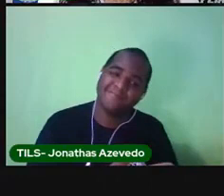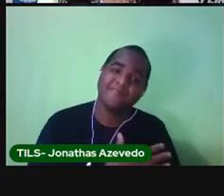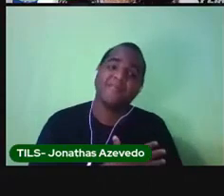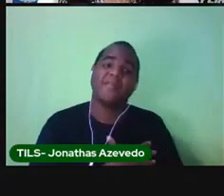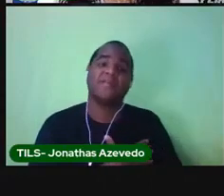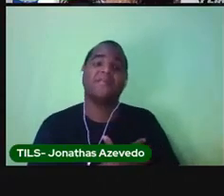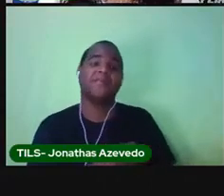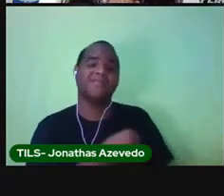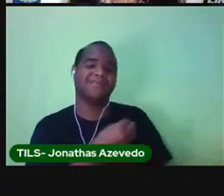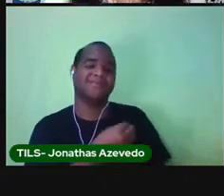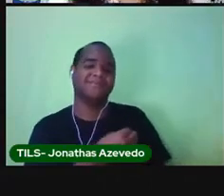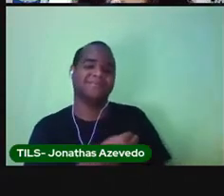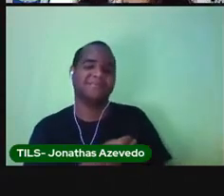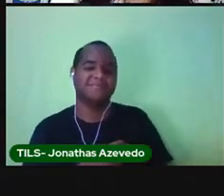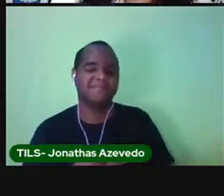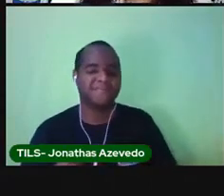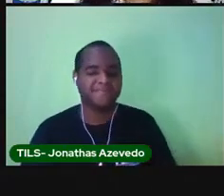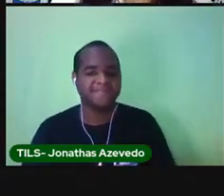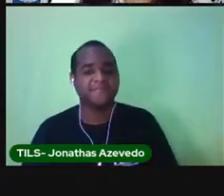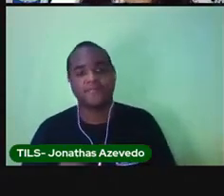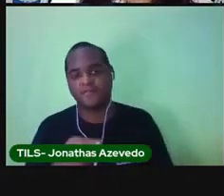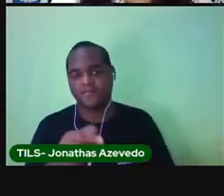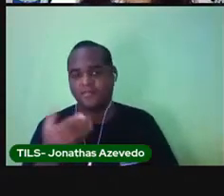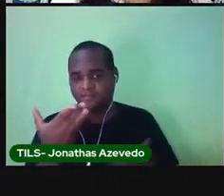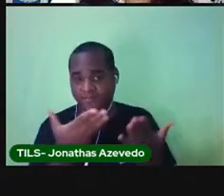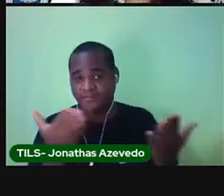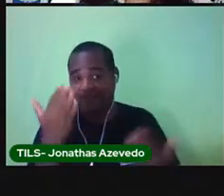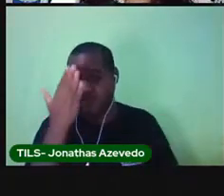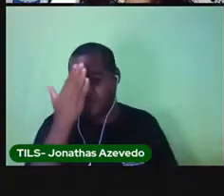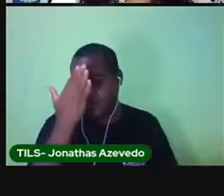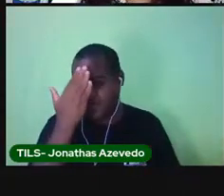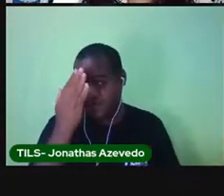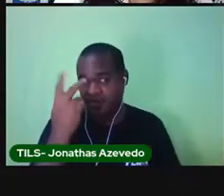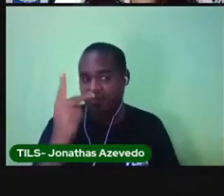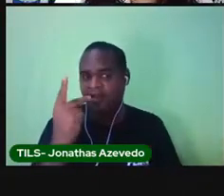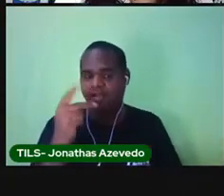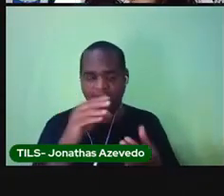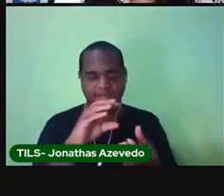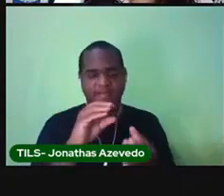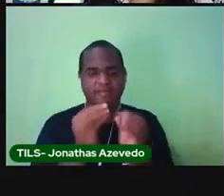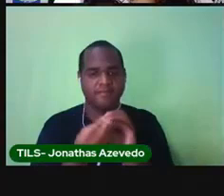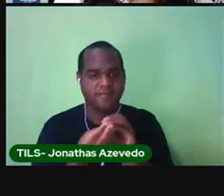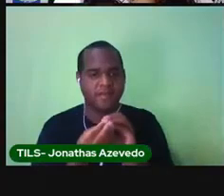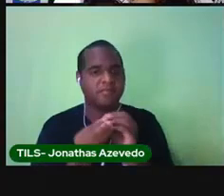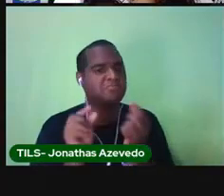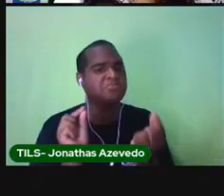Para uma filha. Você sabe qual foi o assunto do bilhete deles?